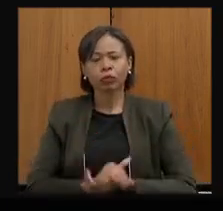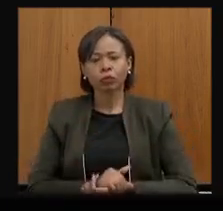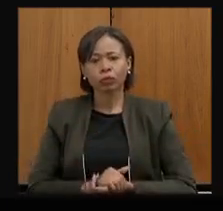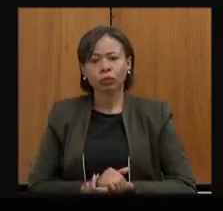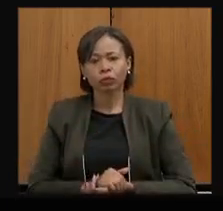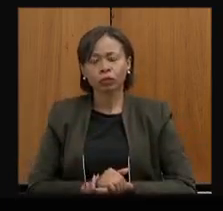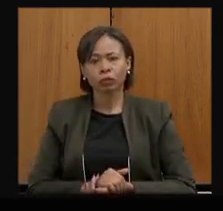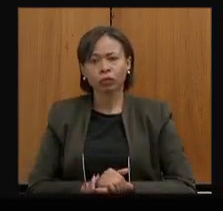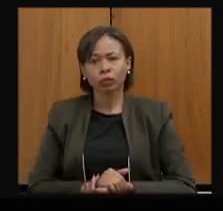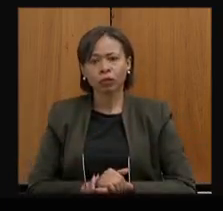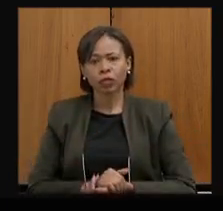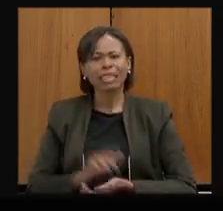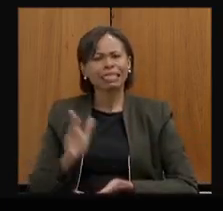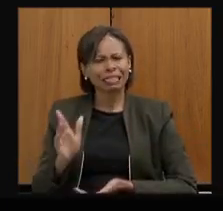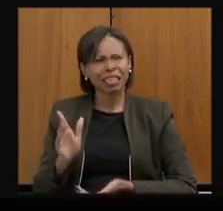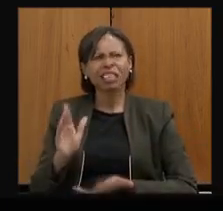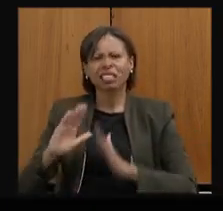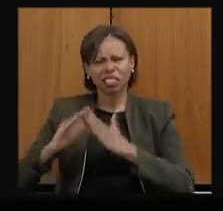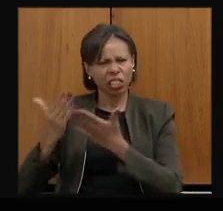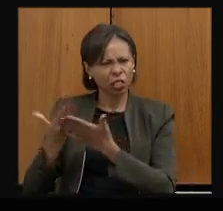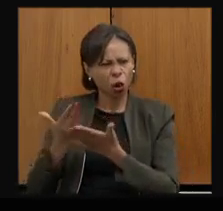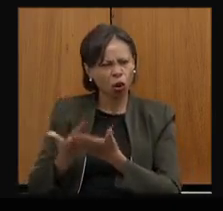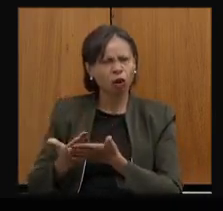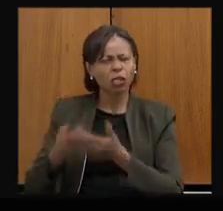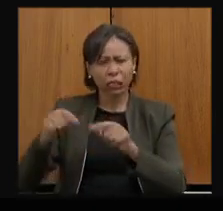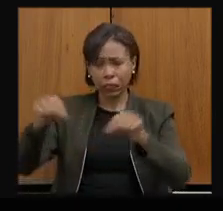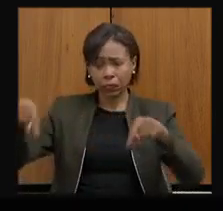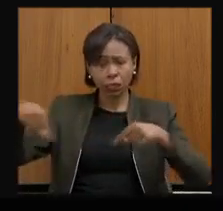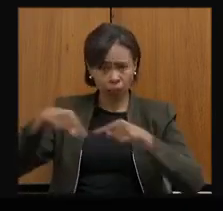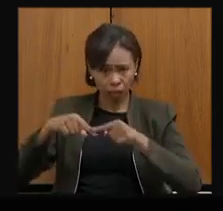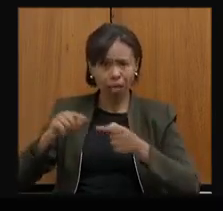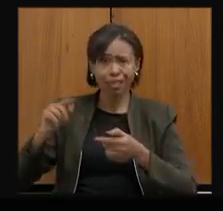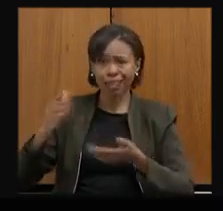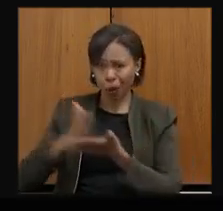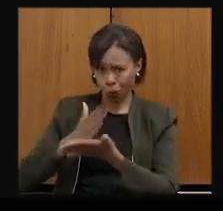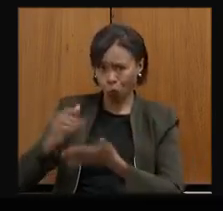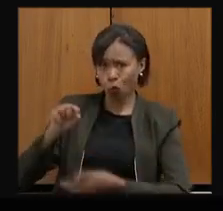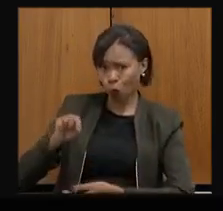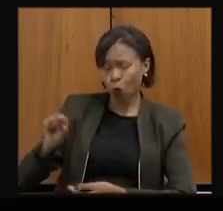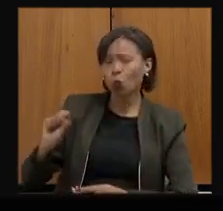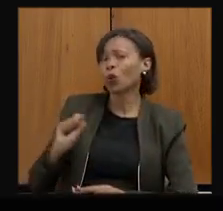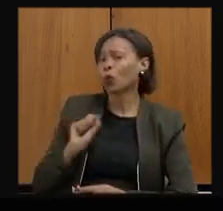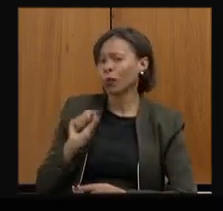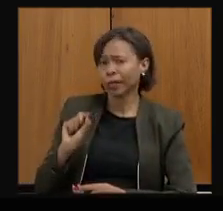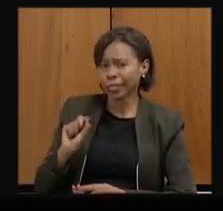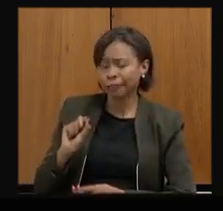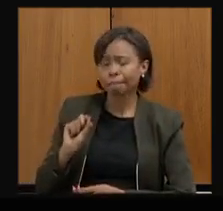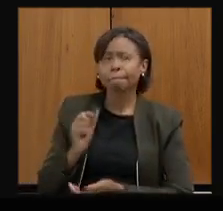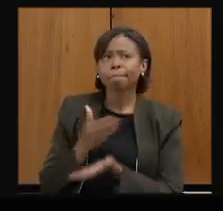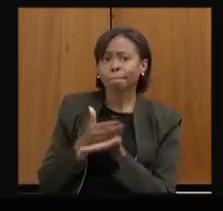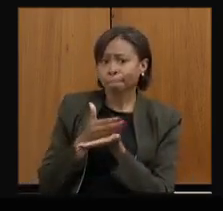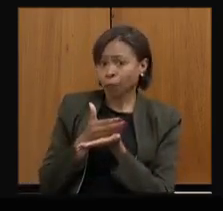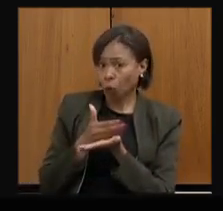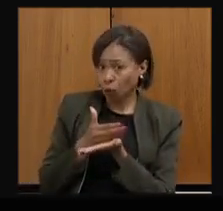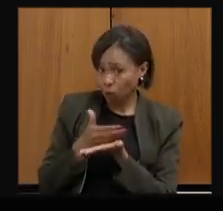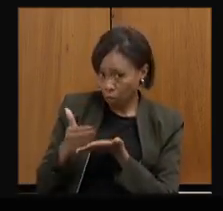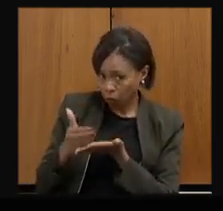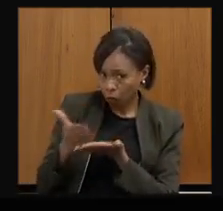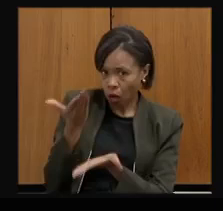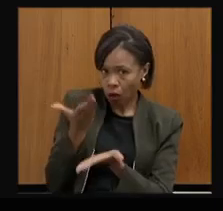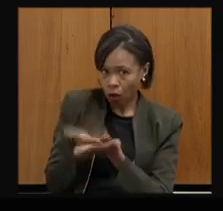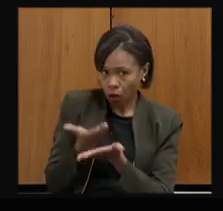salas, escolas com salas de aula em que começaram as aulas